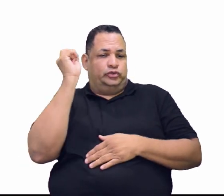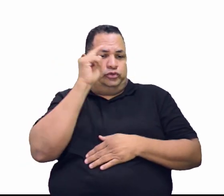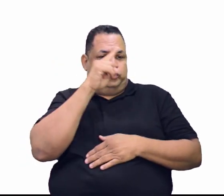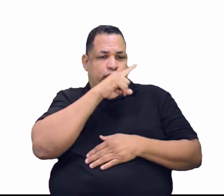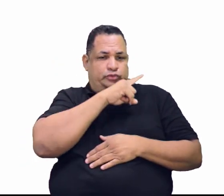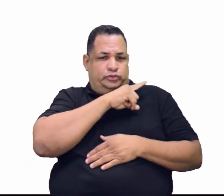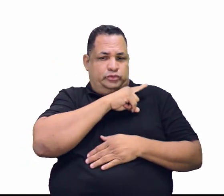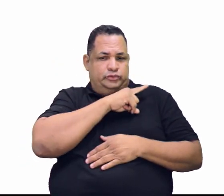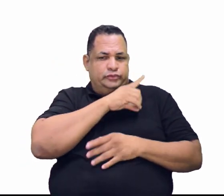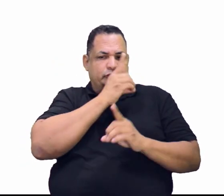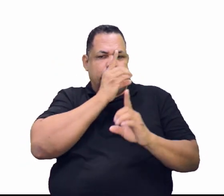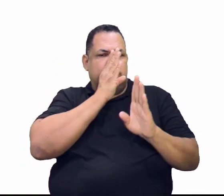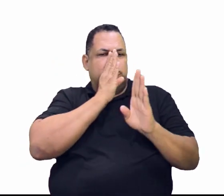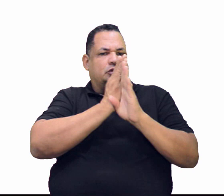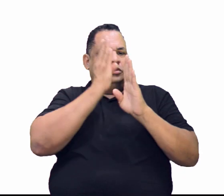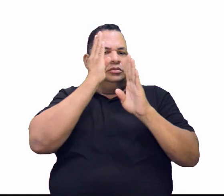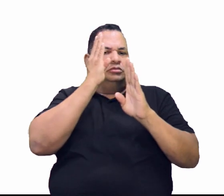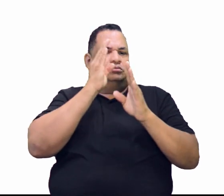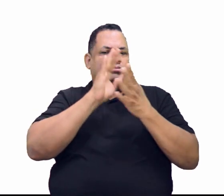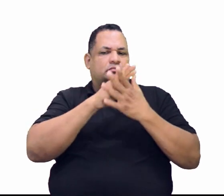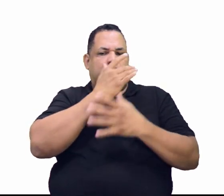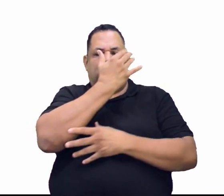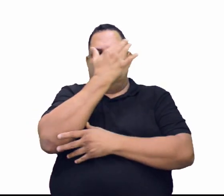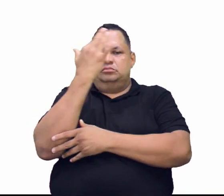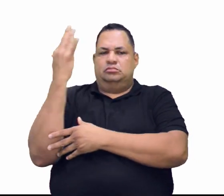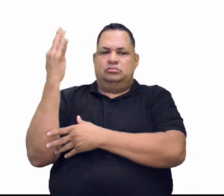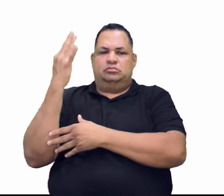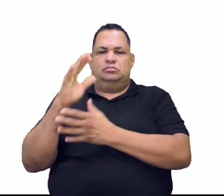totalmente rara na natureza.